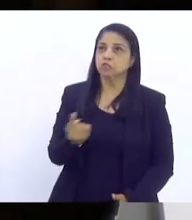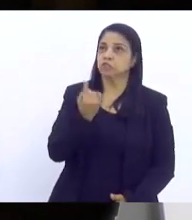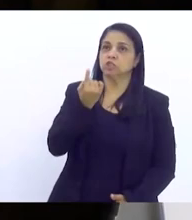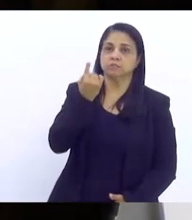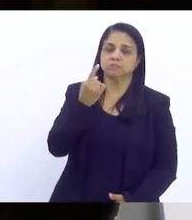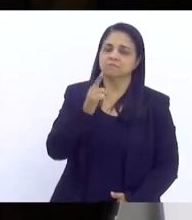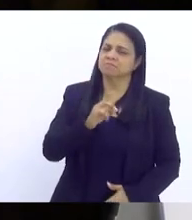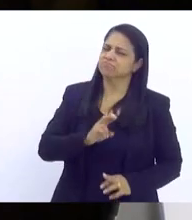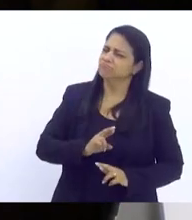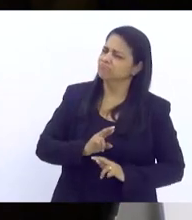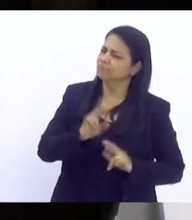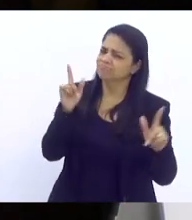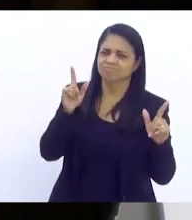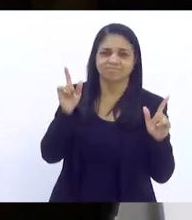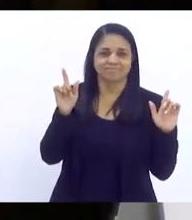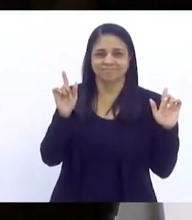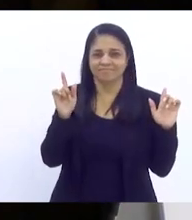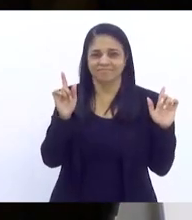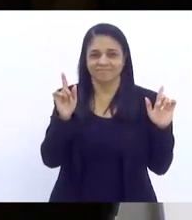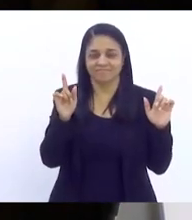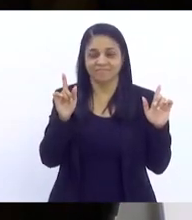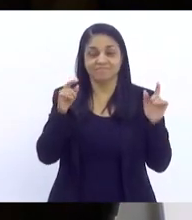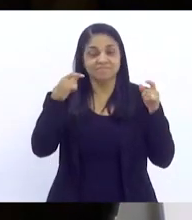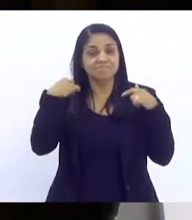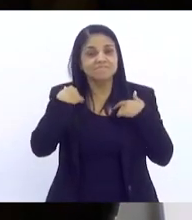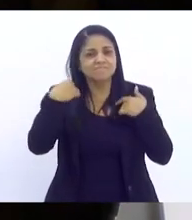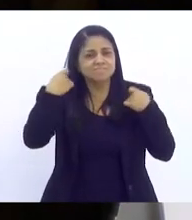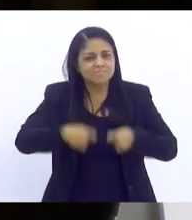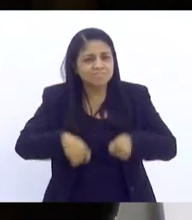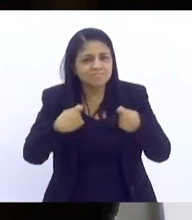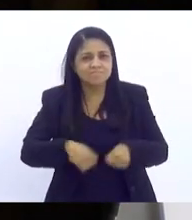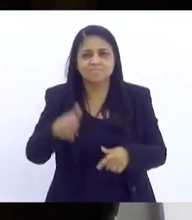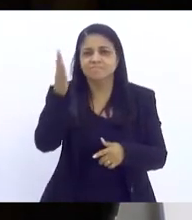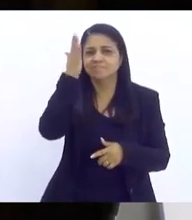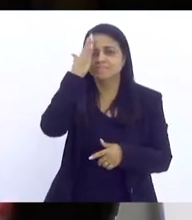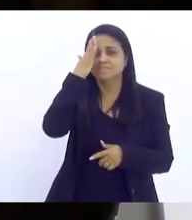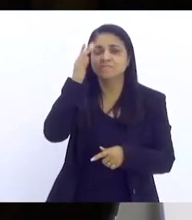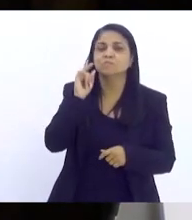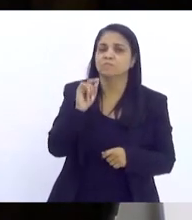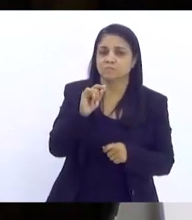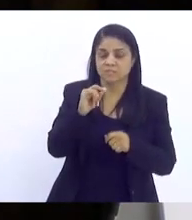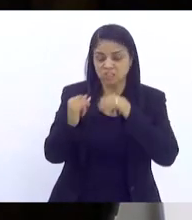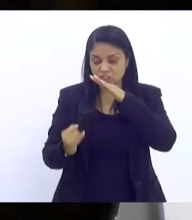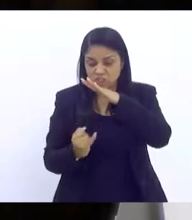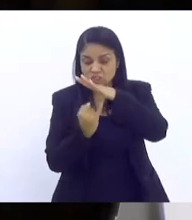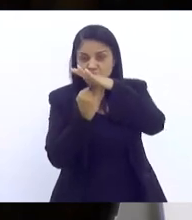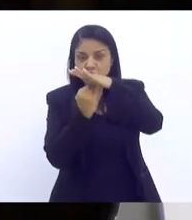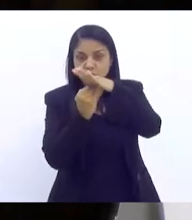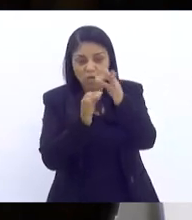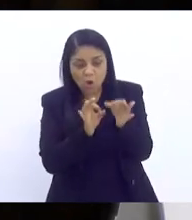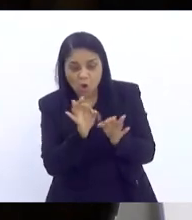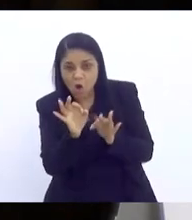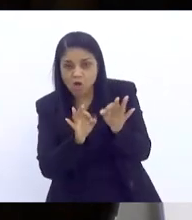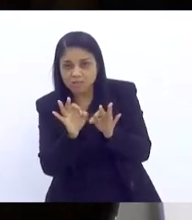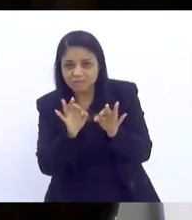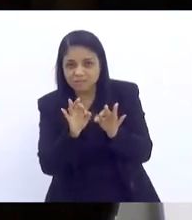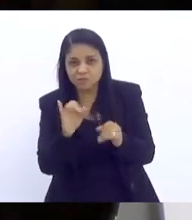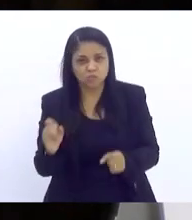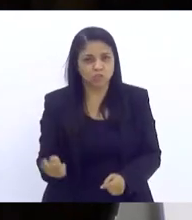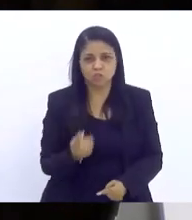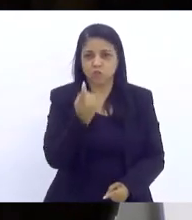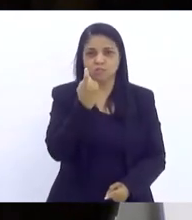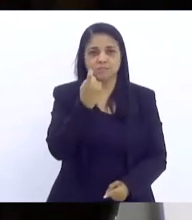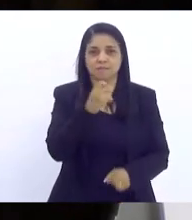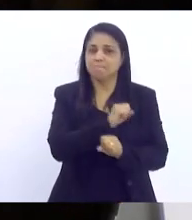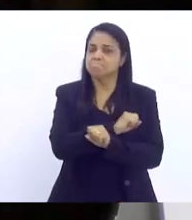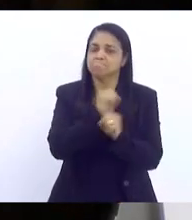Então, uma coisa importante que a gente precisa saber é que nenhuma instituição ou organização se basta por si